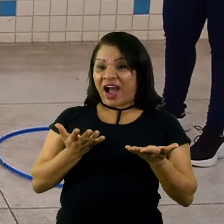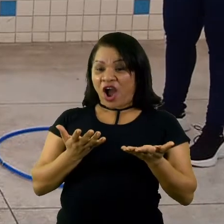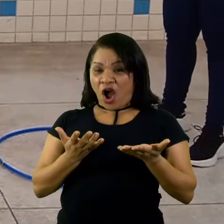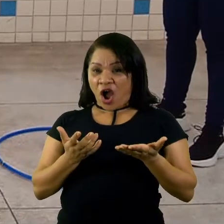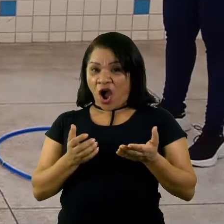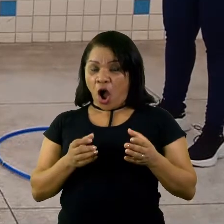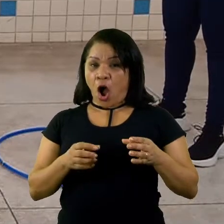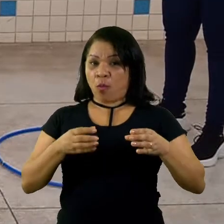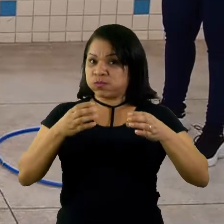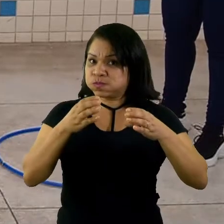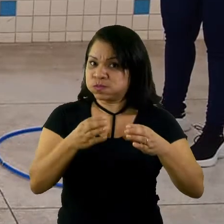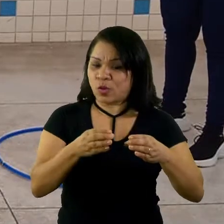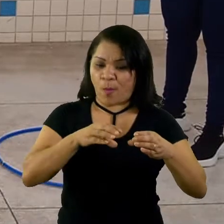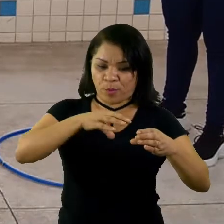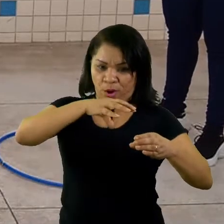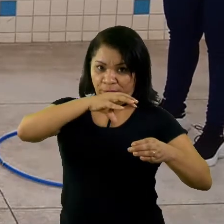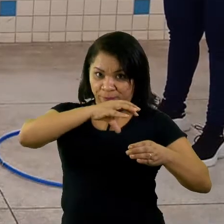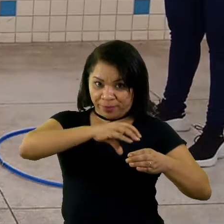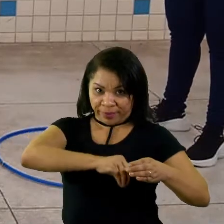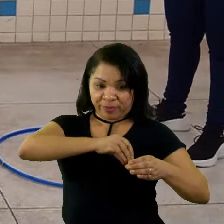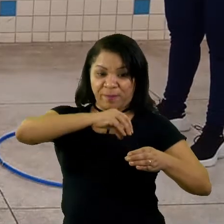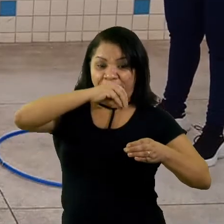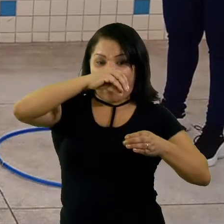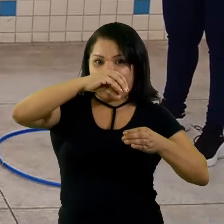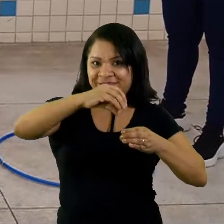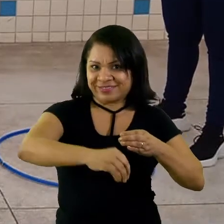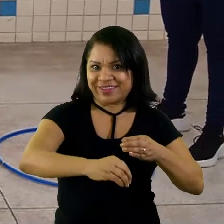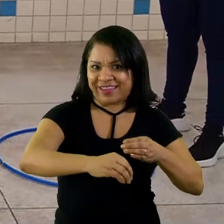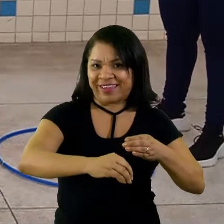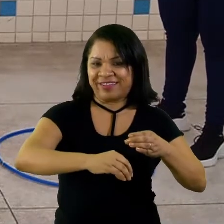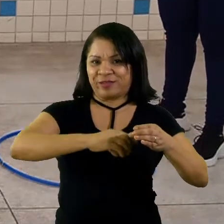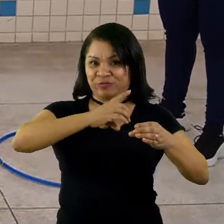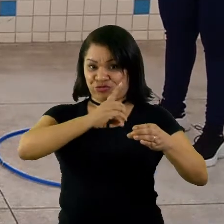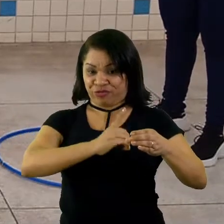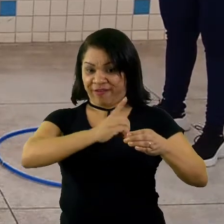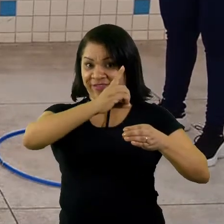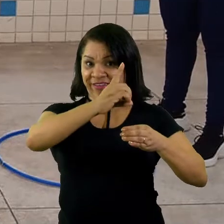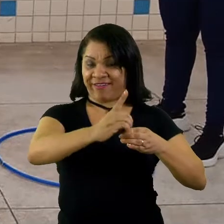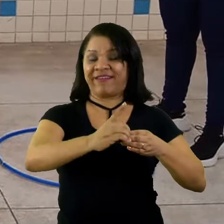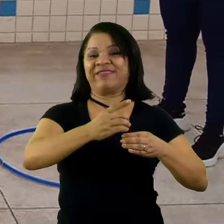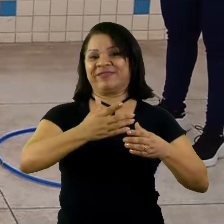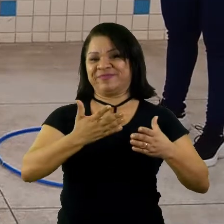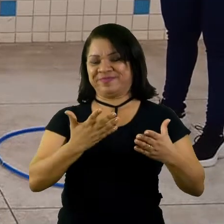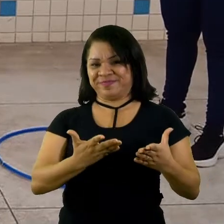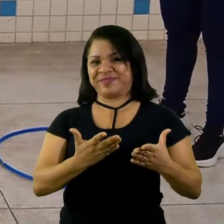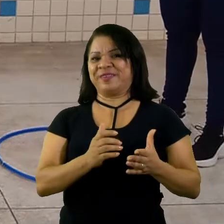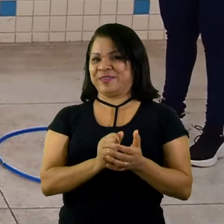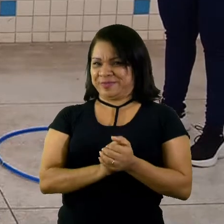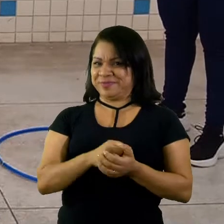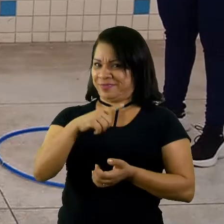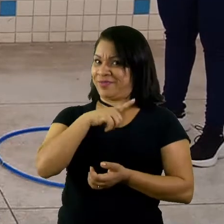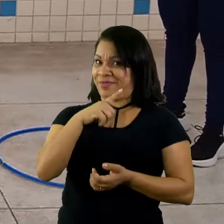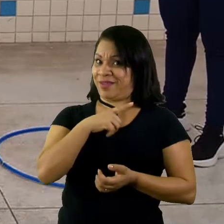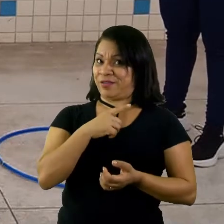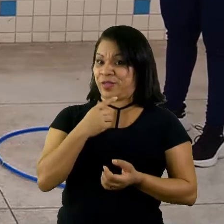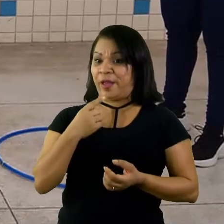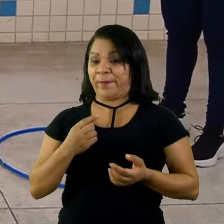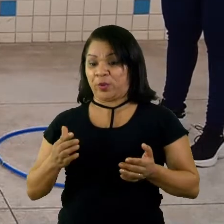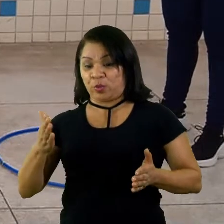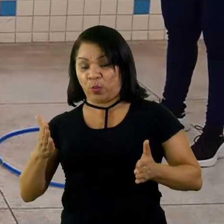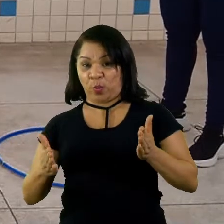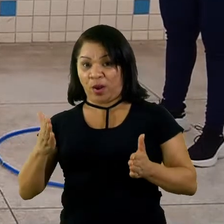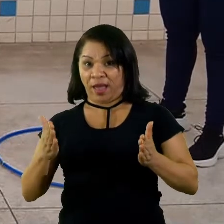direito para o lado esquerdo, né? Lembra que a gente já estudou que nós temos dois lados? Um lado